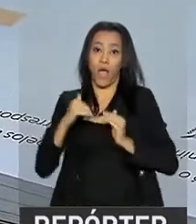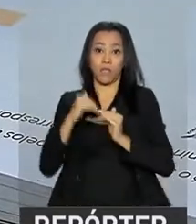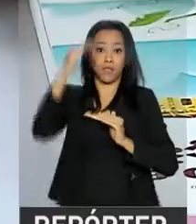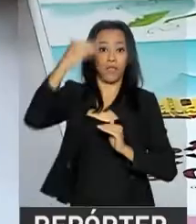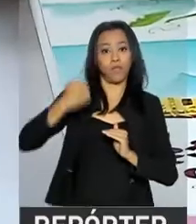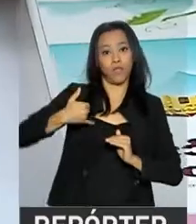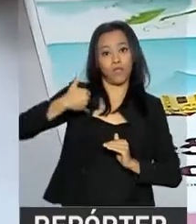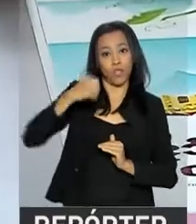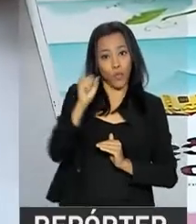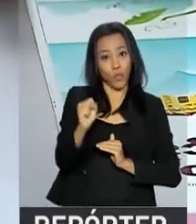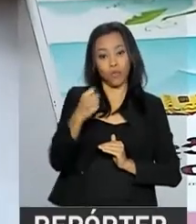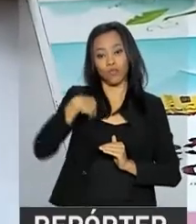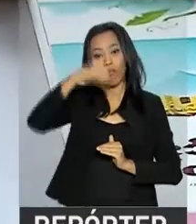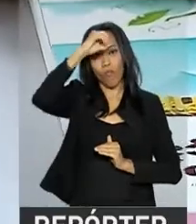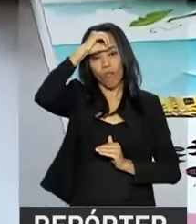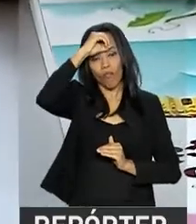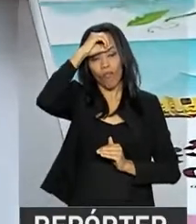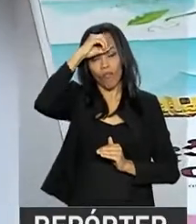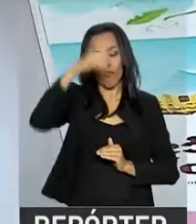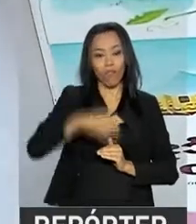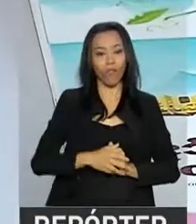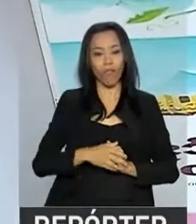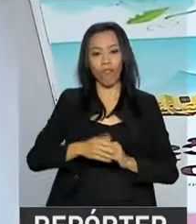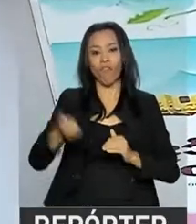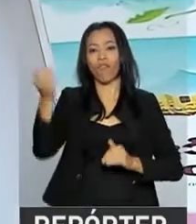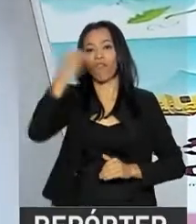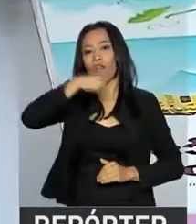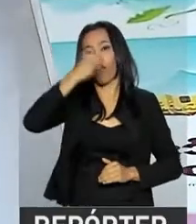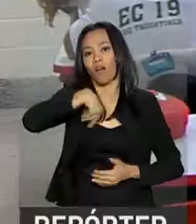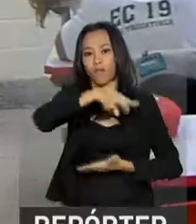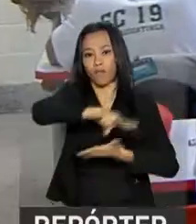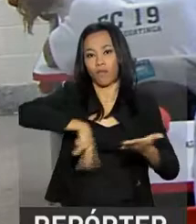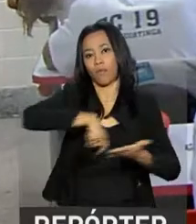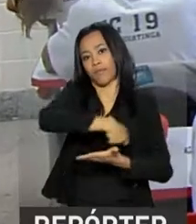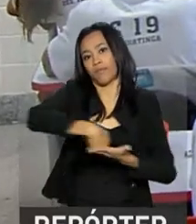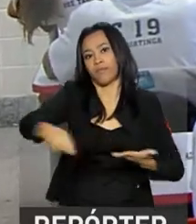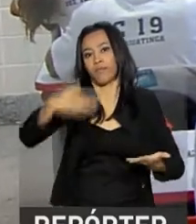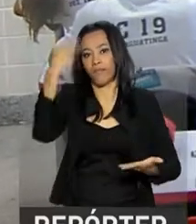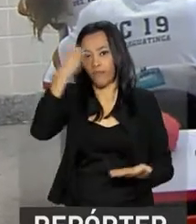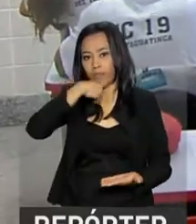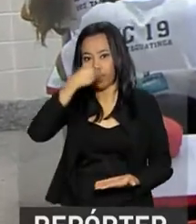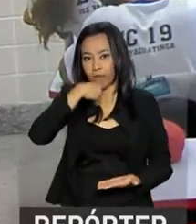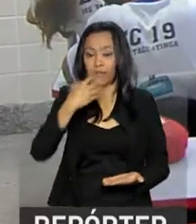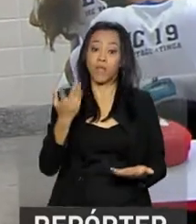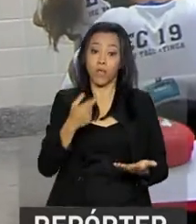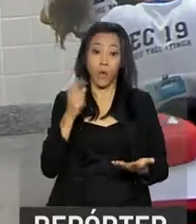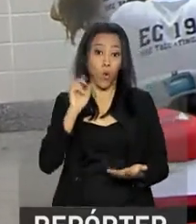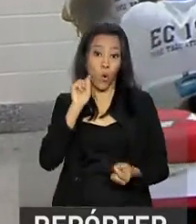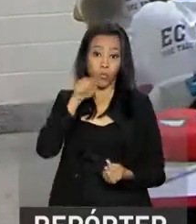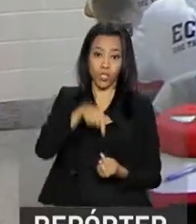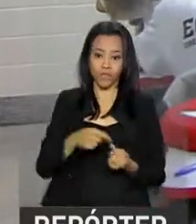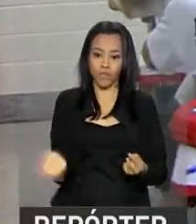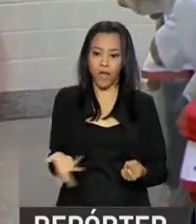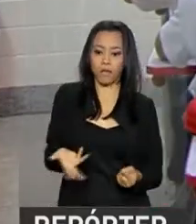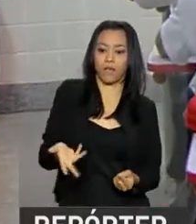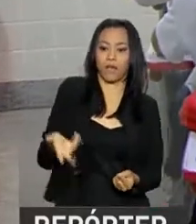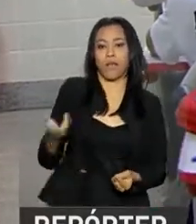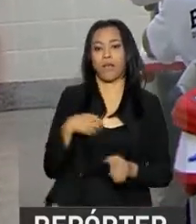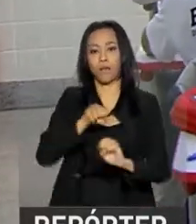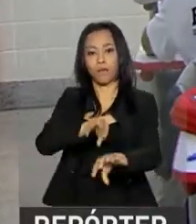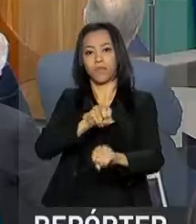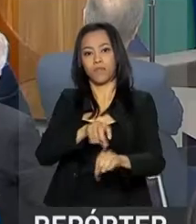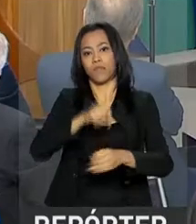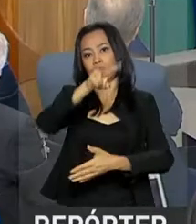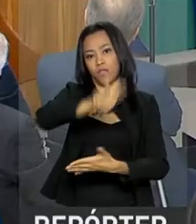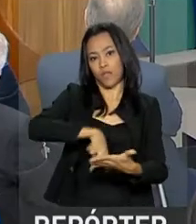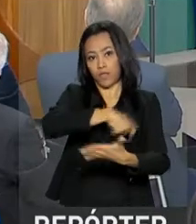níveis insuficientes de leitura e aprendizado de matemática. Para melhorar e acelerar o processo de alfabetização no